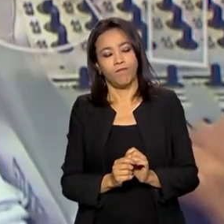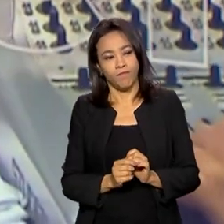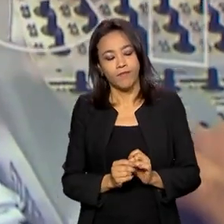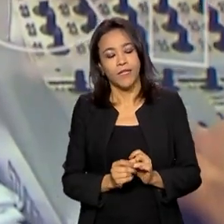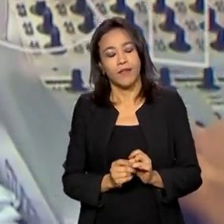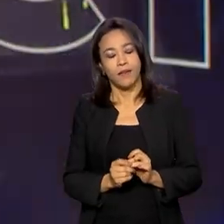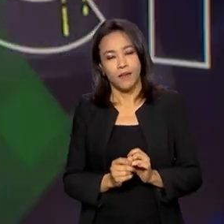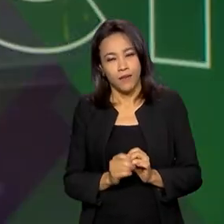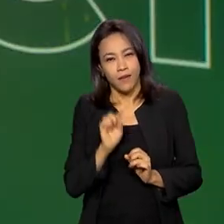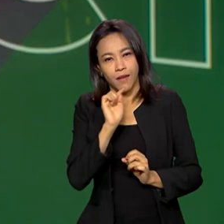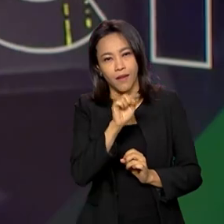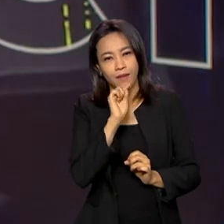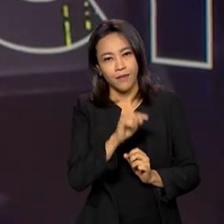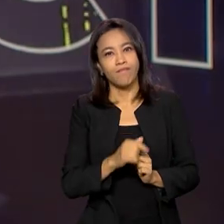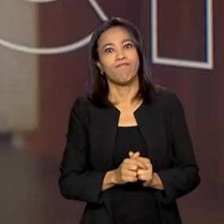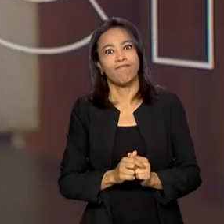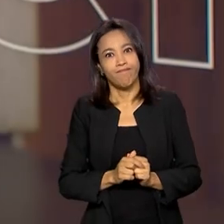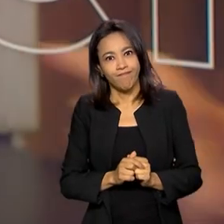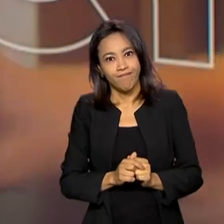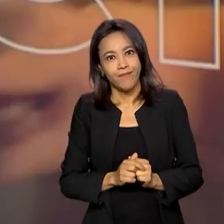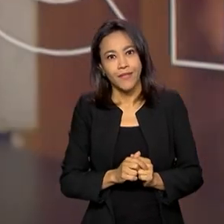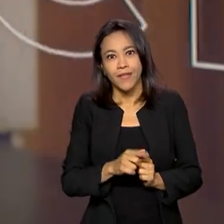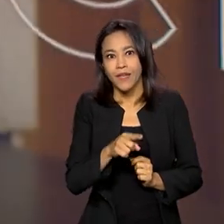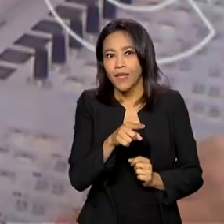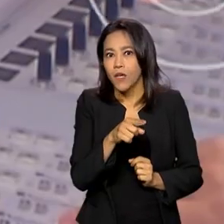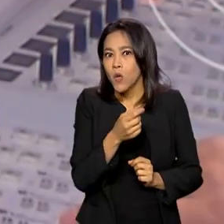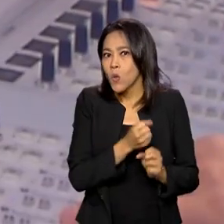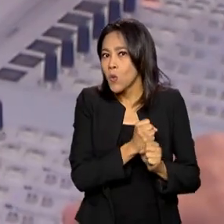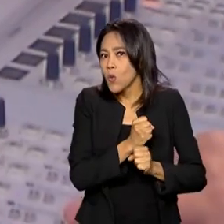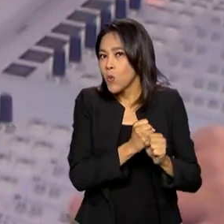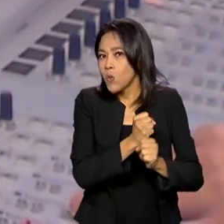ela é o bem durável,